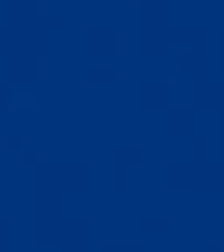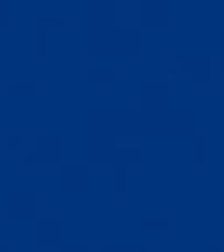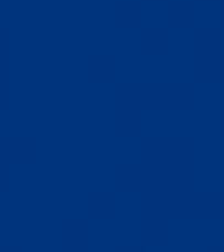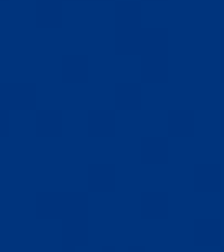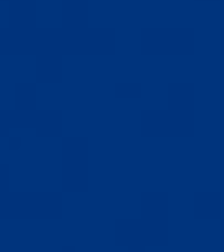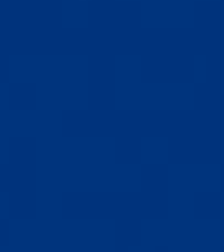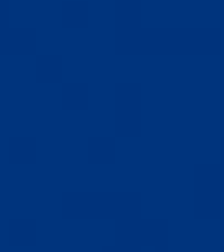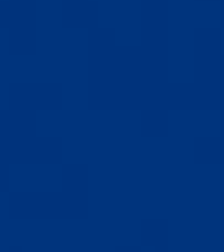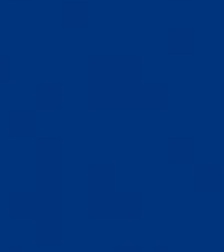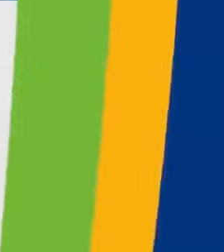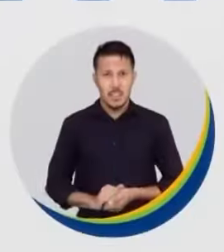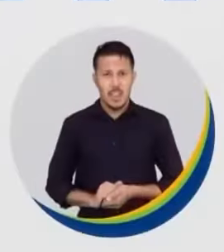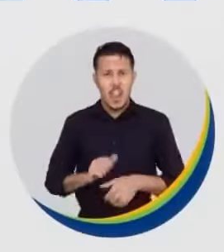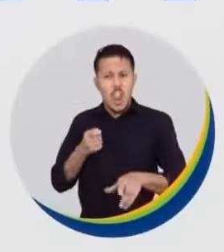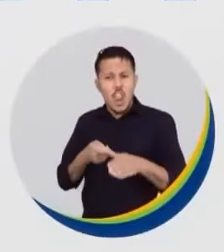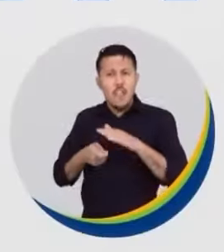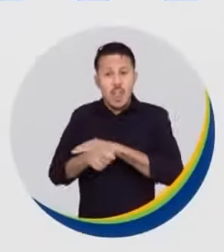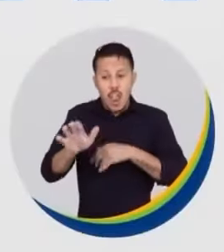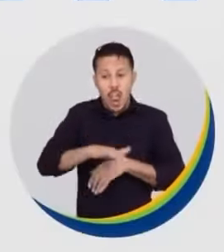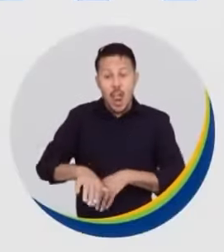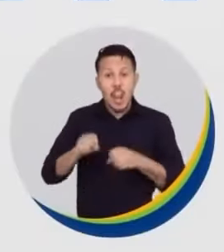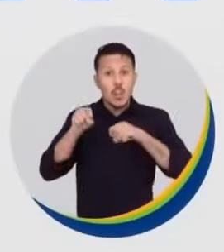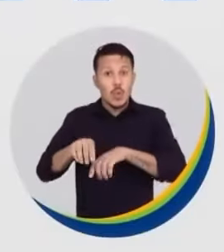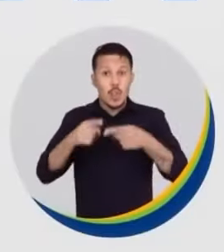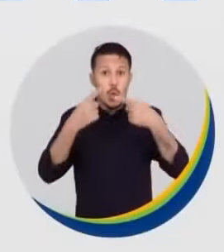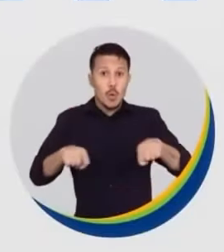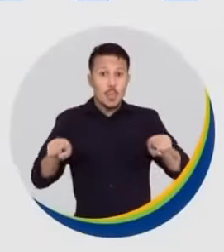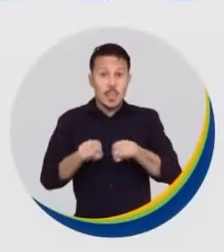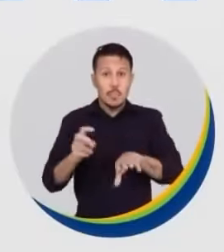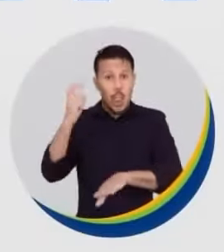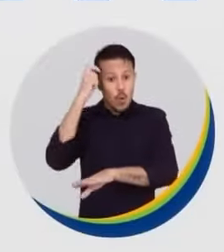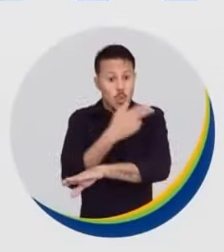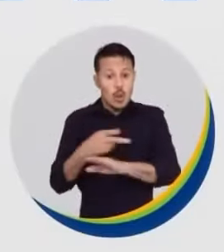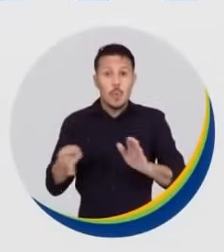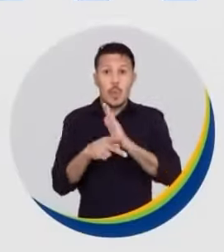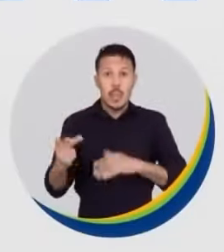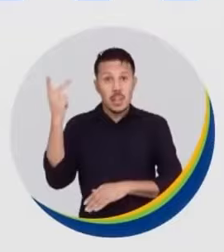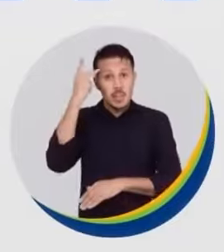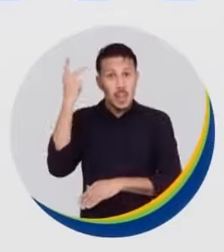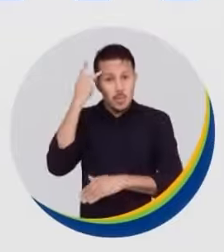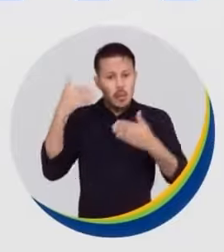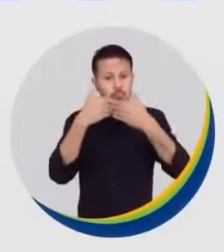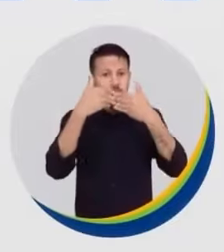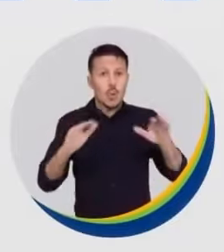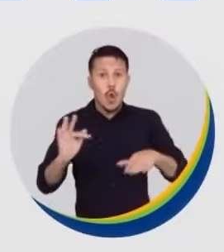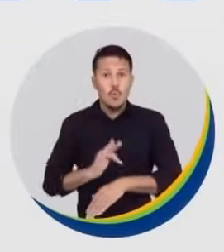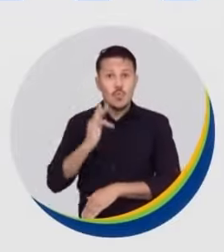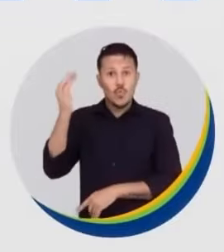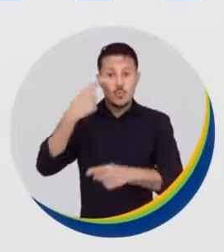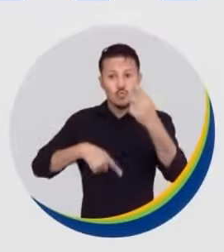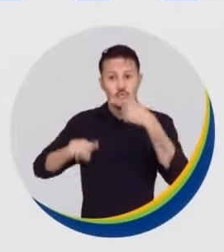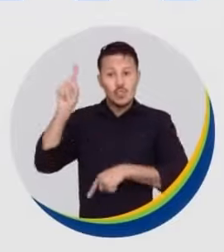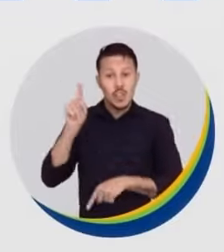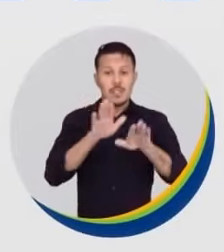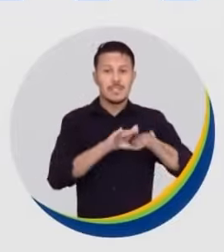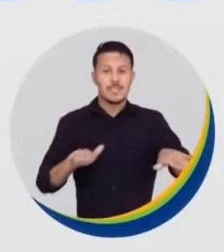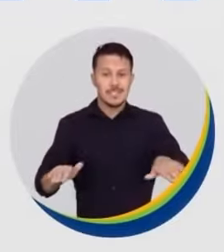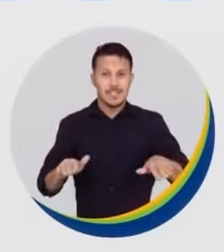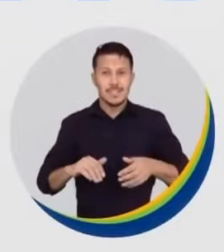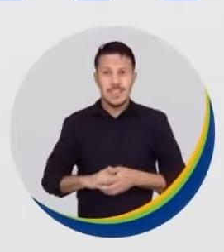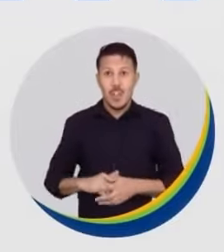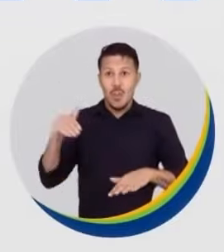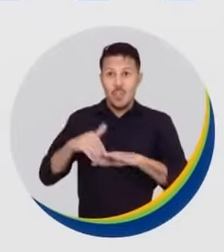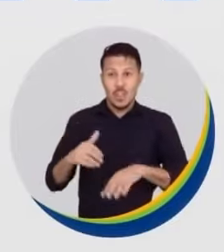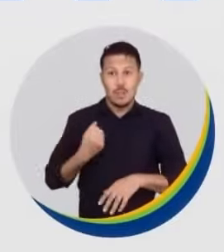Social Democrático. Com o maior investimento na educação musical e cultura de São Paulo, abriremos as portas de um futuro promissor para nossas